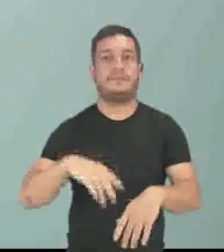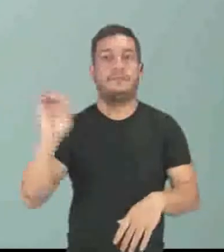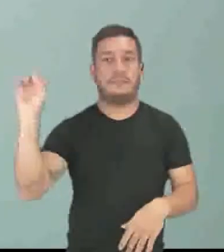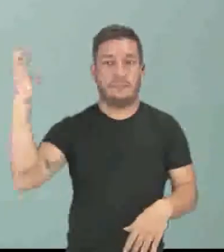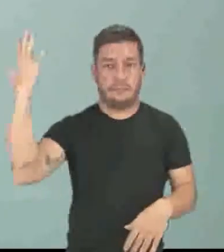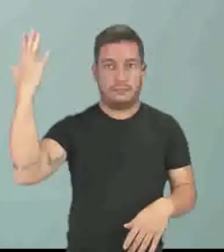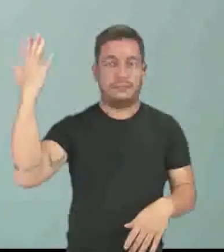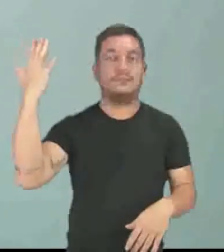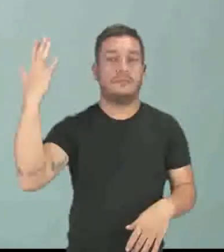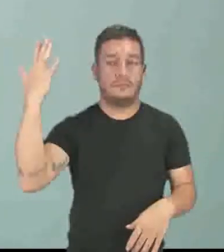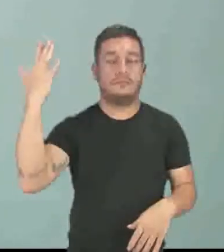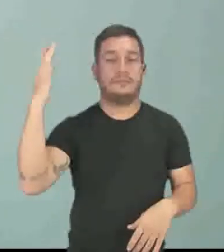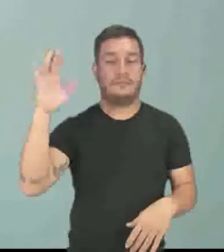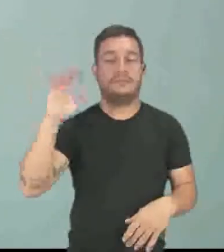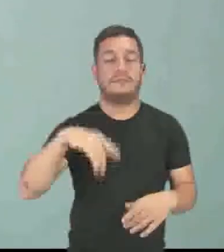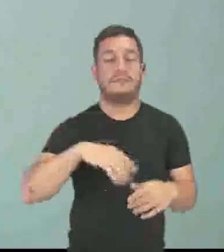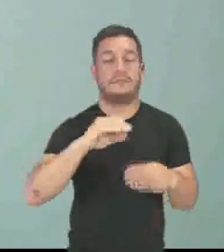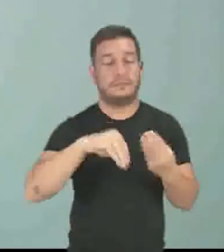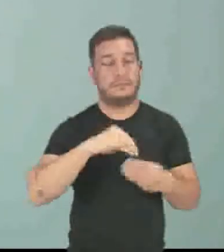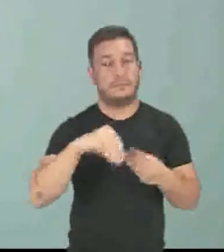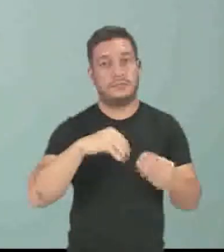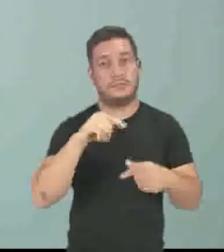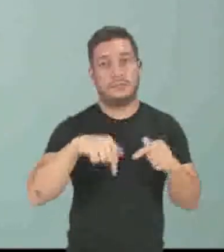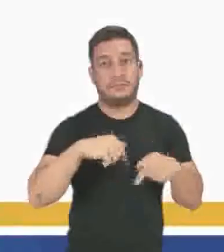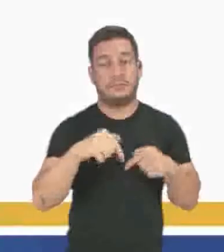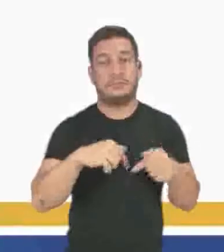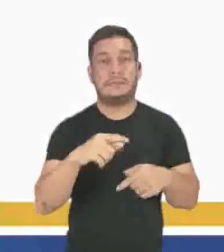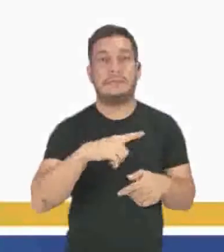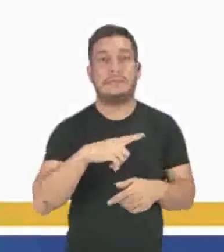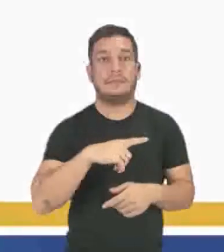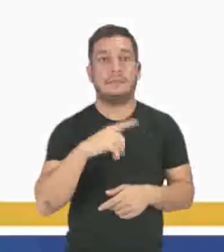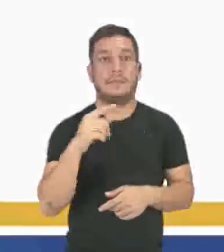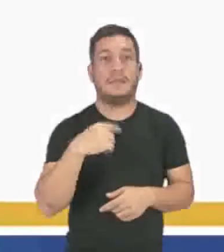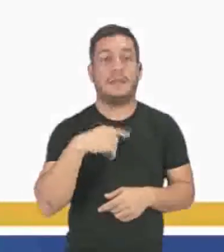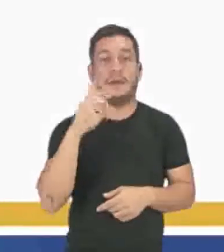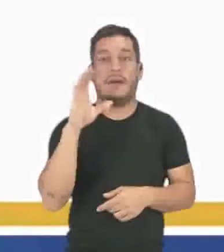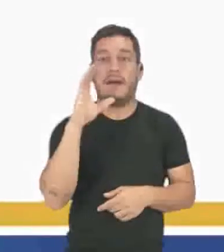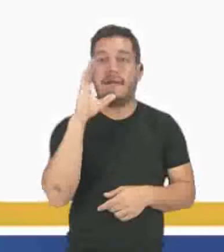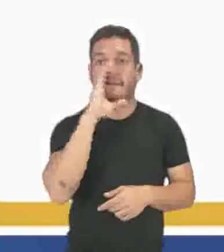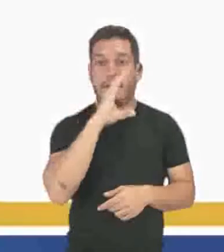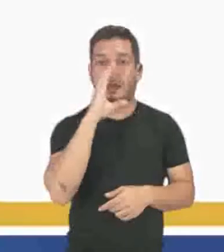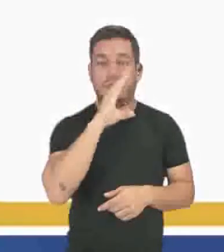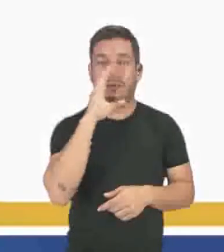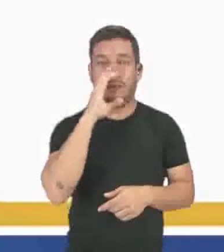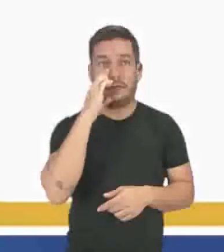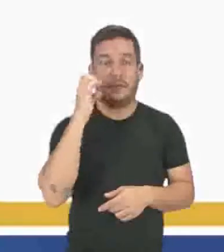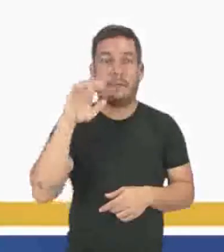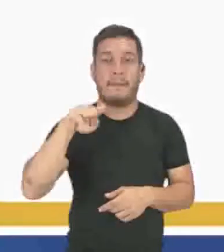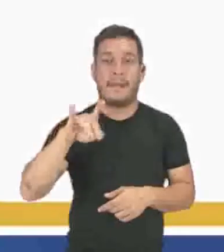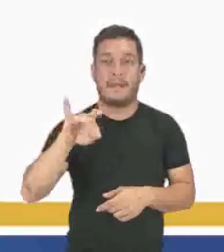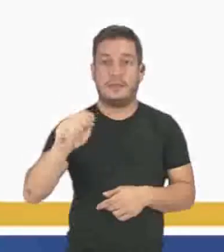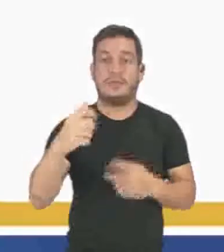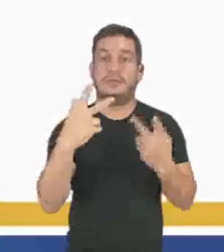que ocorre essa reação química, ok? Então, nós vamos ter aqui, ó, velocidade média igual